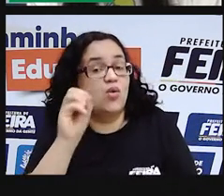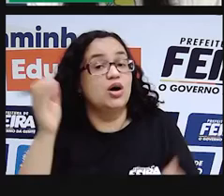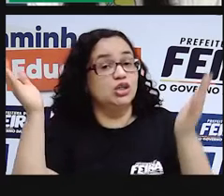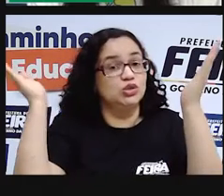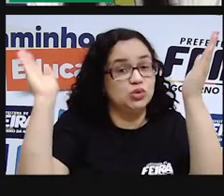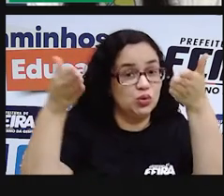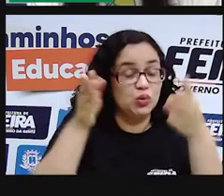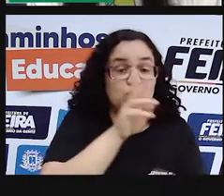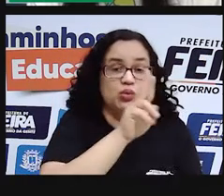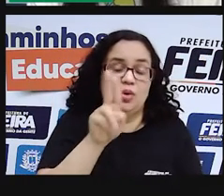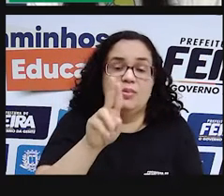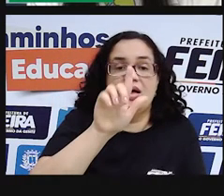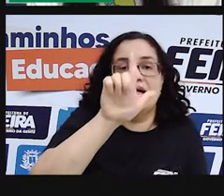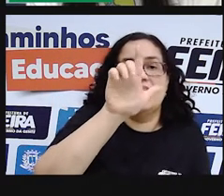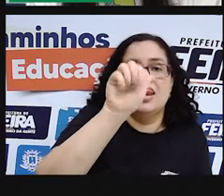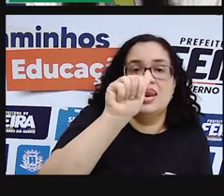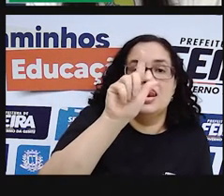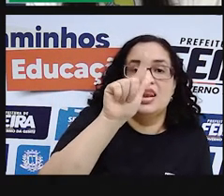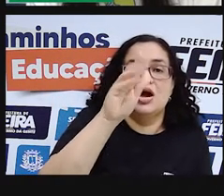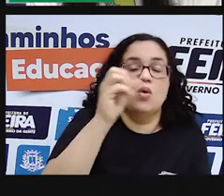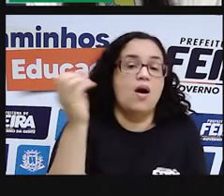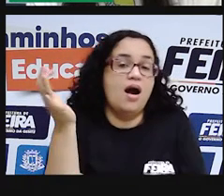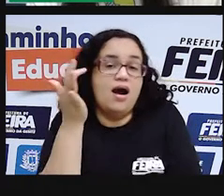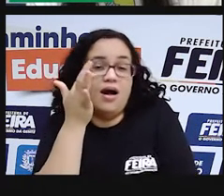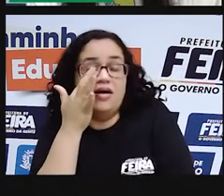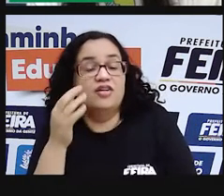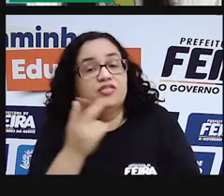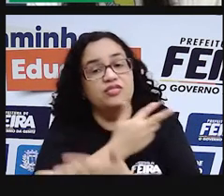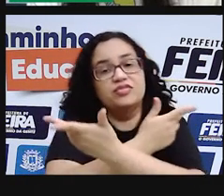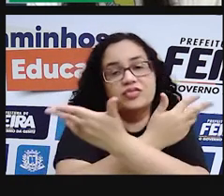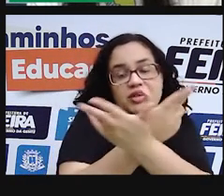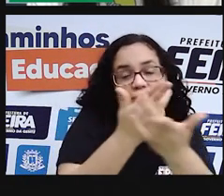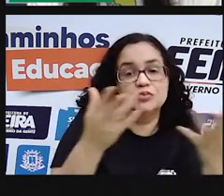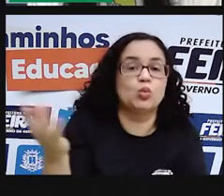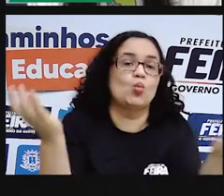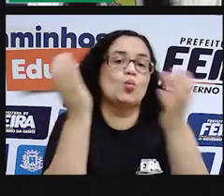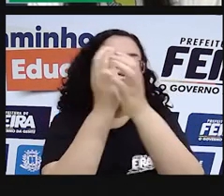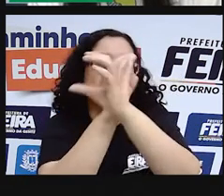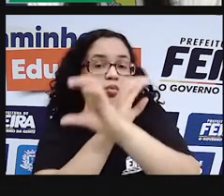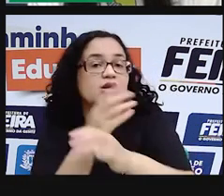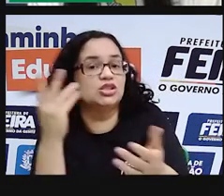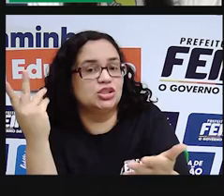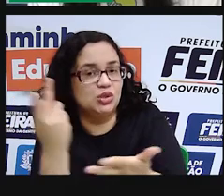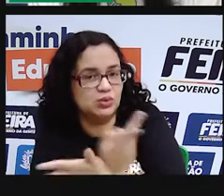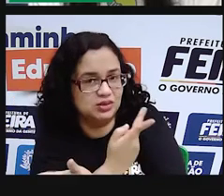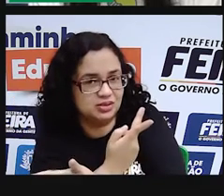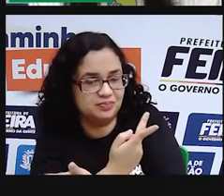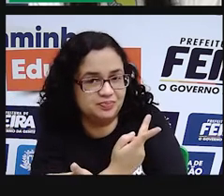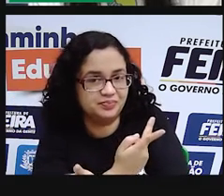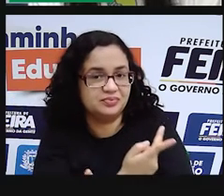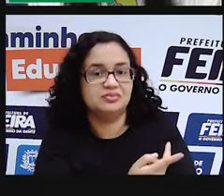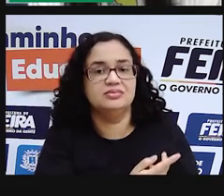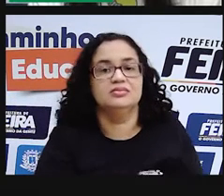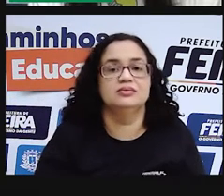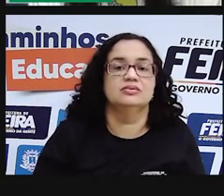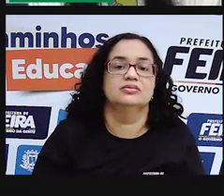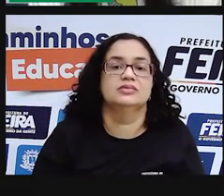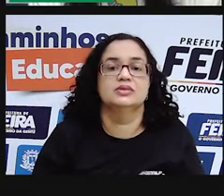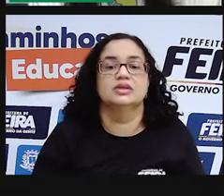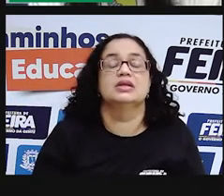chamada de Lagoa Encantada. Muitas outras grandes secas já aconteceram e ela não seca.